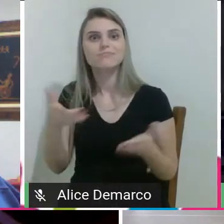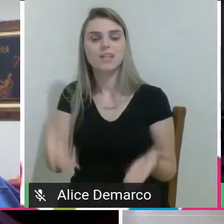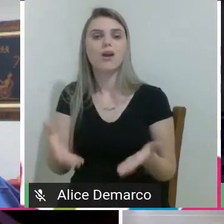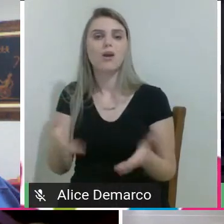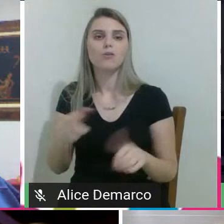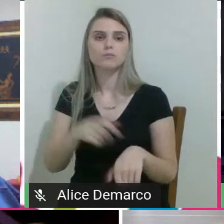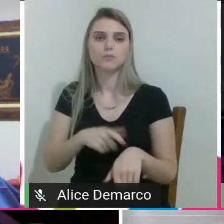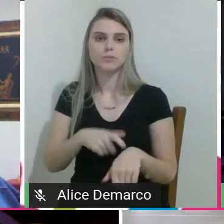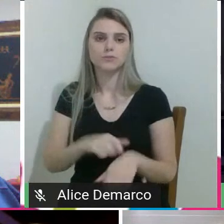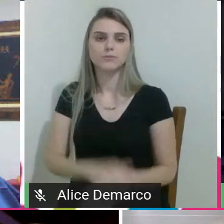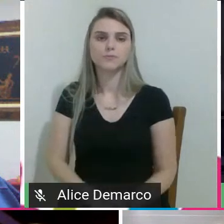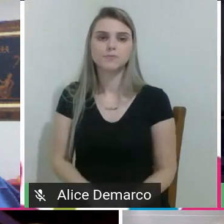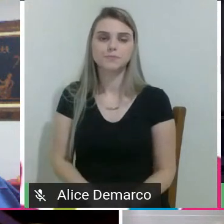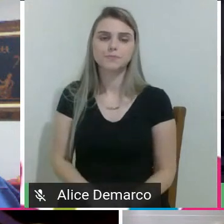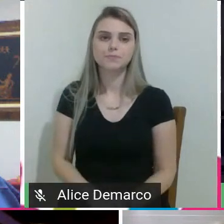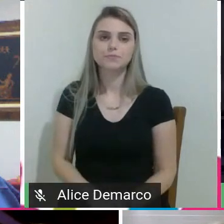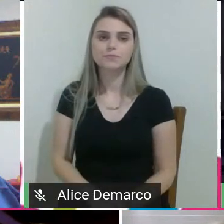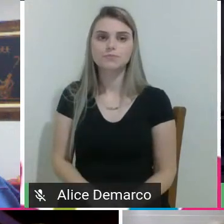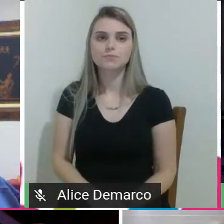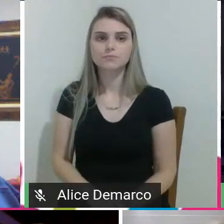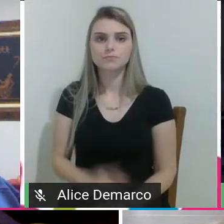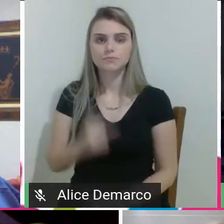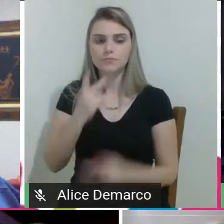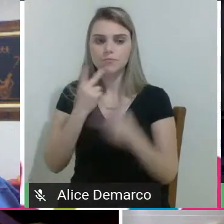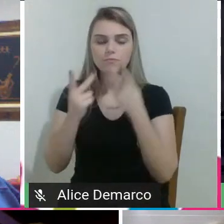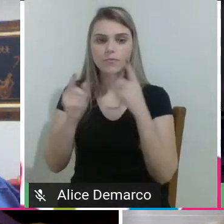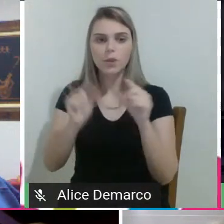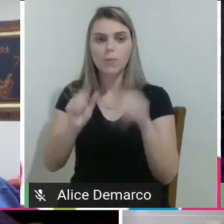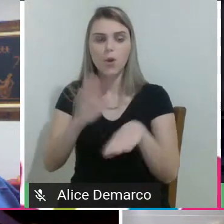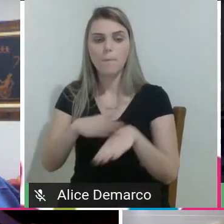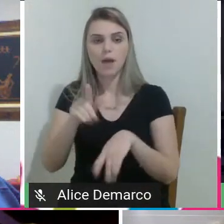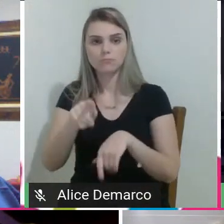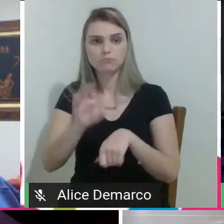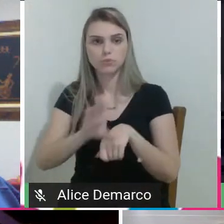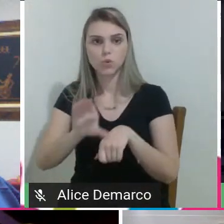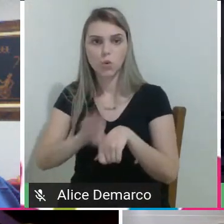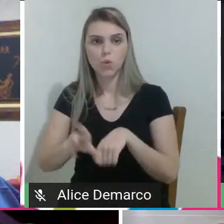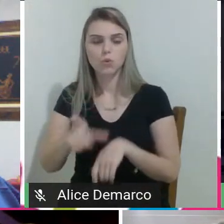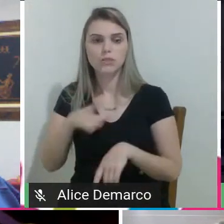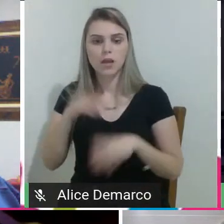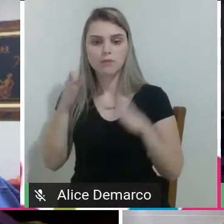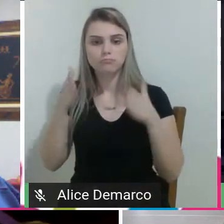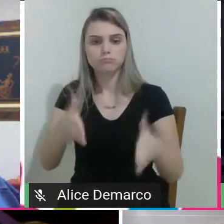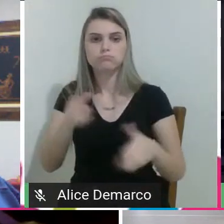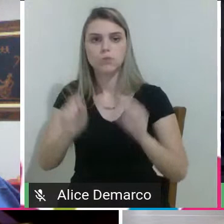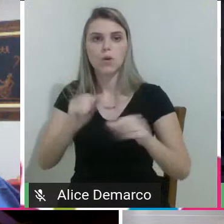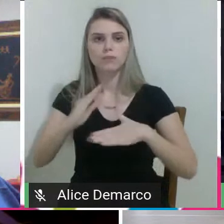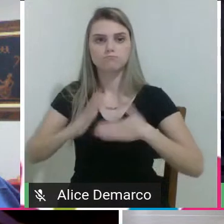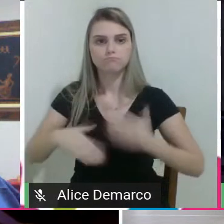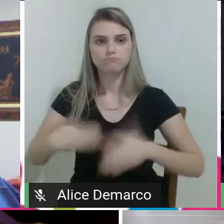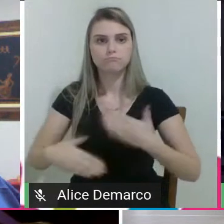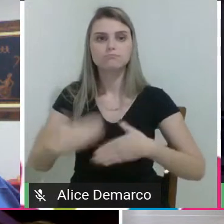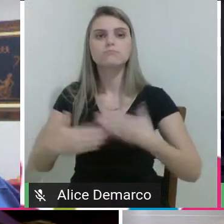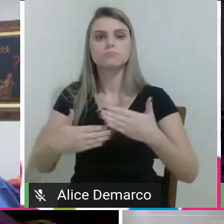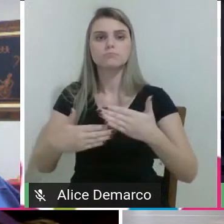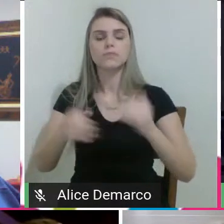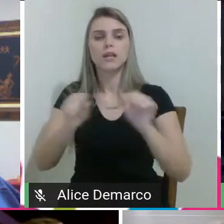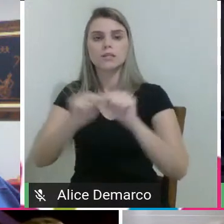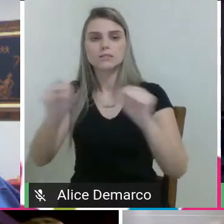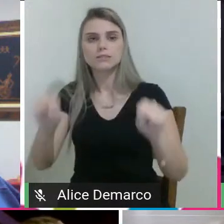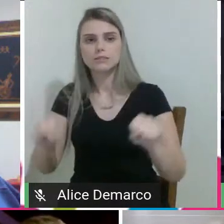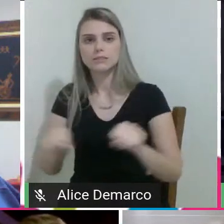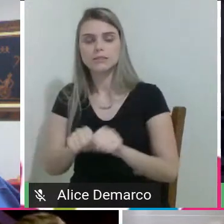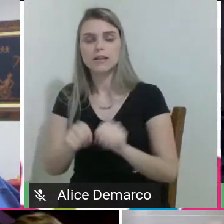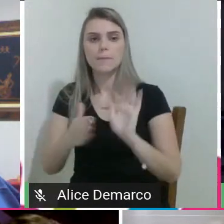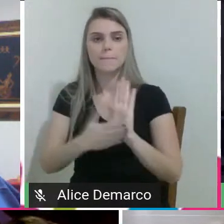O nosso curso, falando um pouquinho mais do curso, ele tem um foco em desenvolvimento, né, de programas, sistemas. A gente